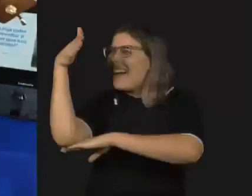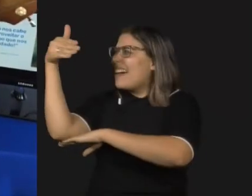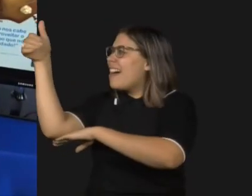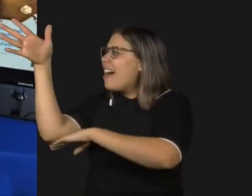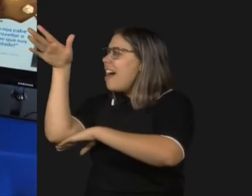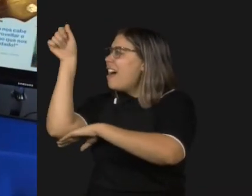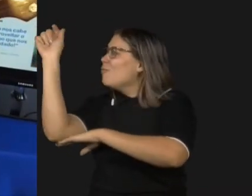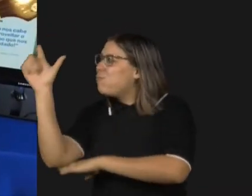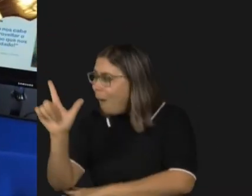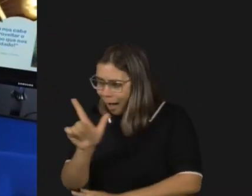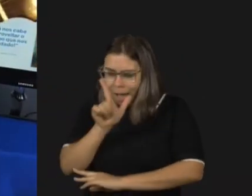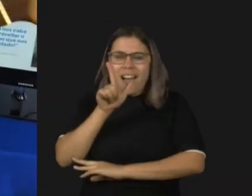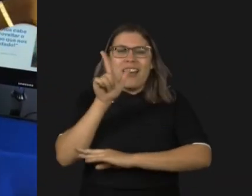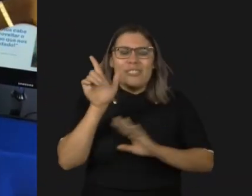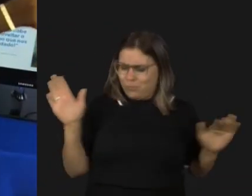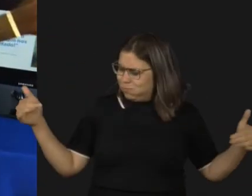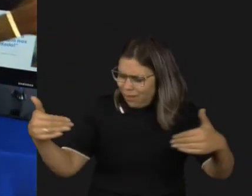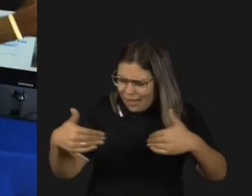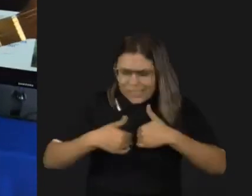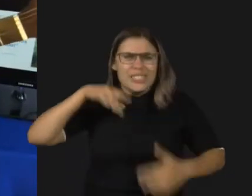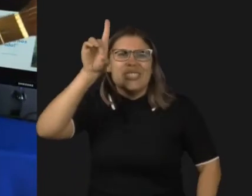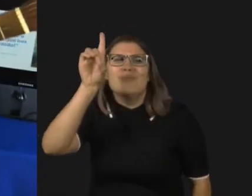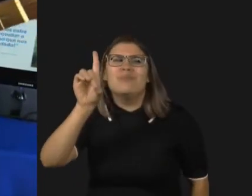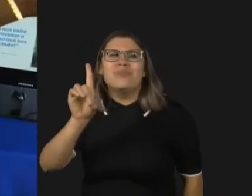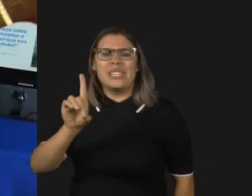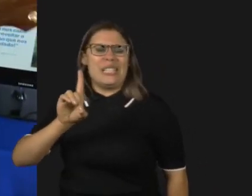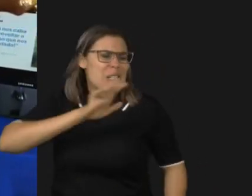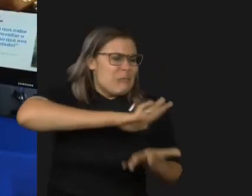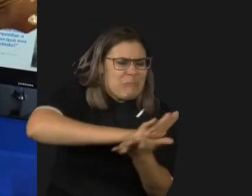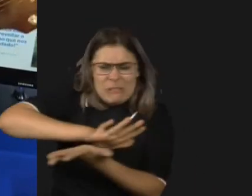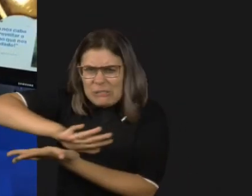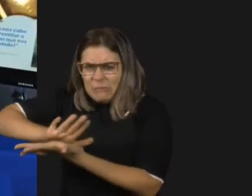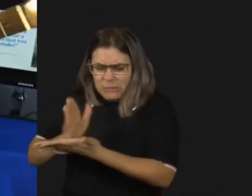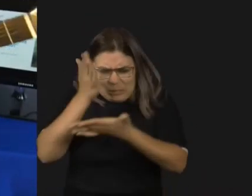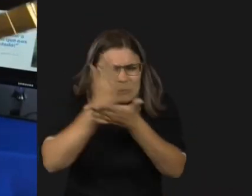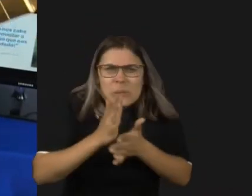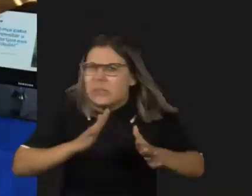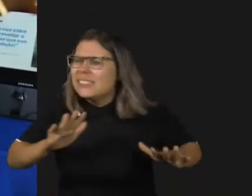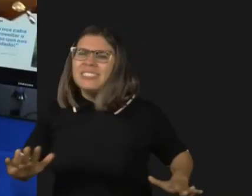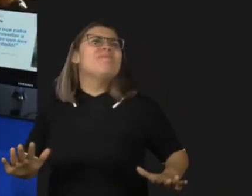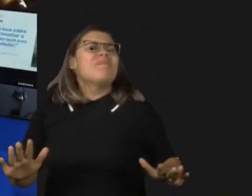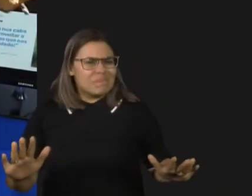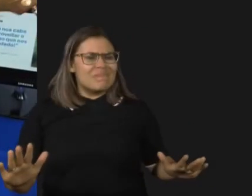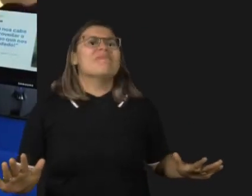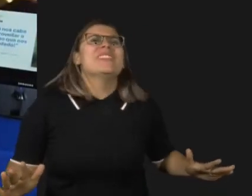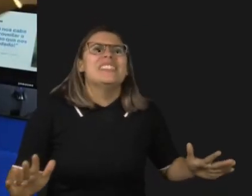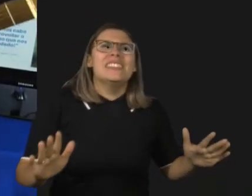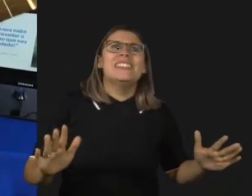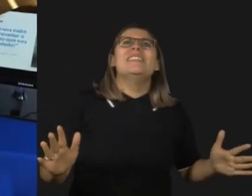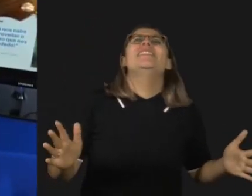direitos Aos autistas Foram preconceitos E oistas E quente-se a nós Nessa